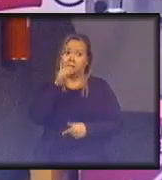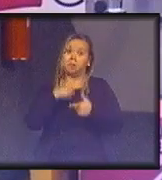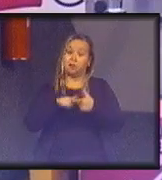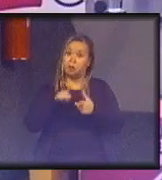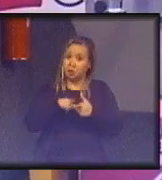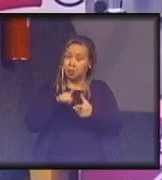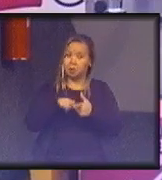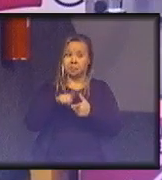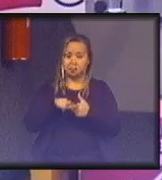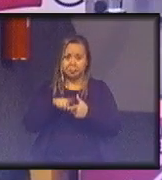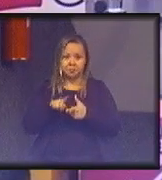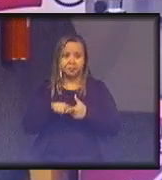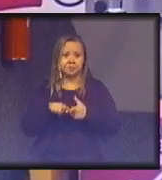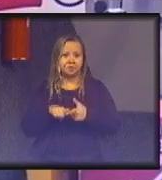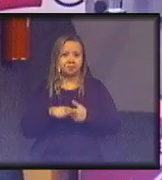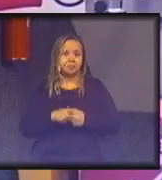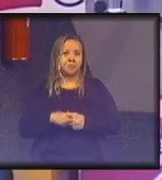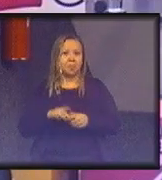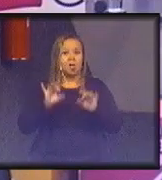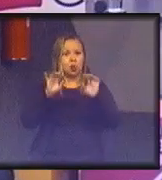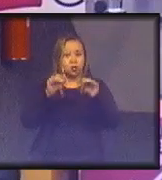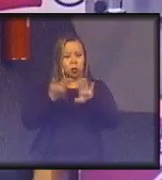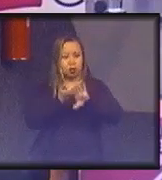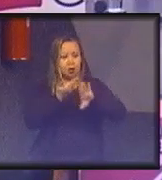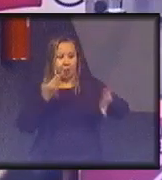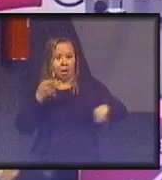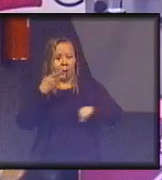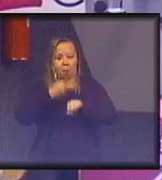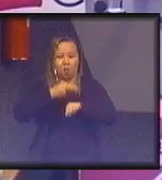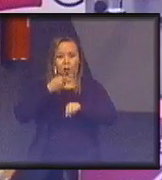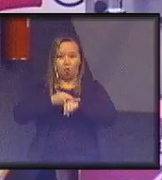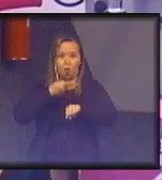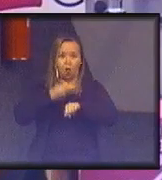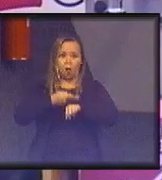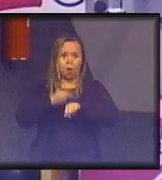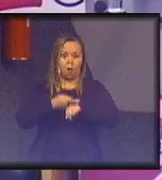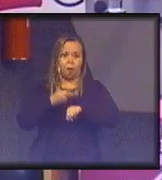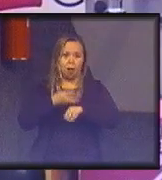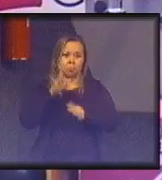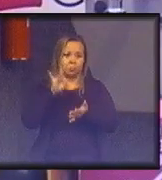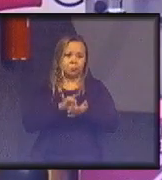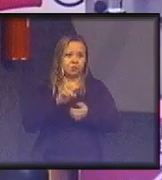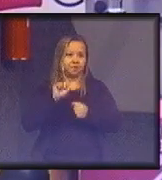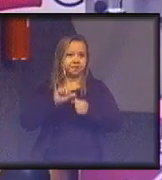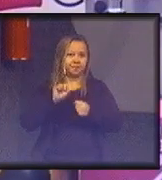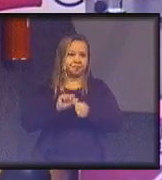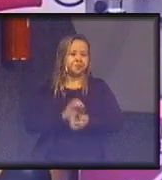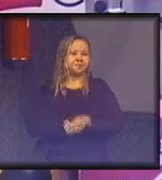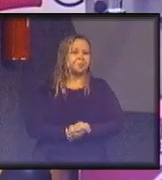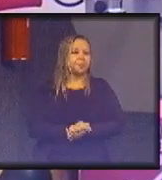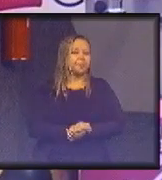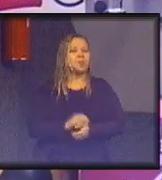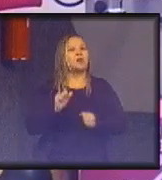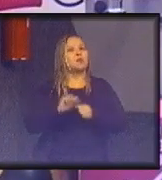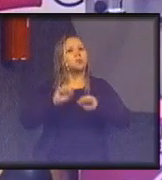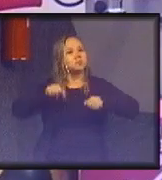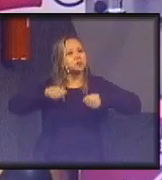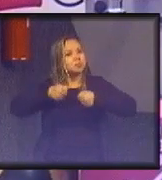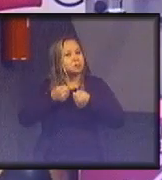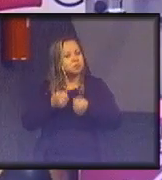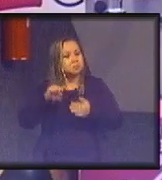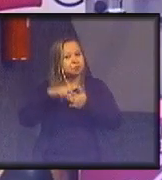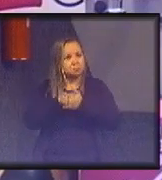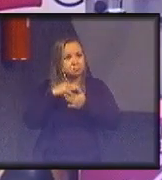é ferro fundido. Então, gente precisa mergulhar de cabeça e também fazer força por meio